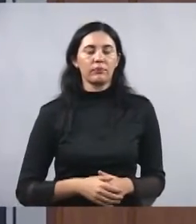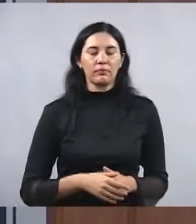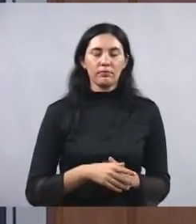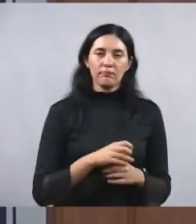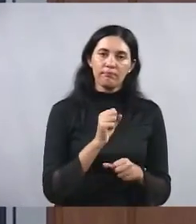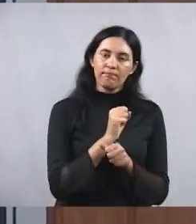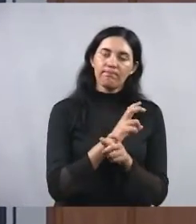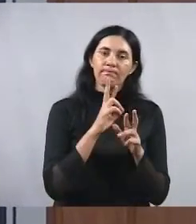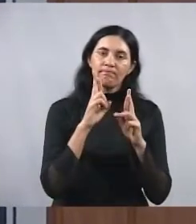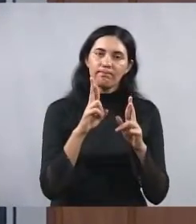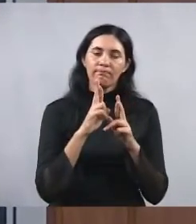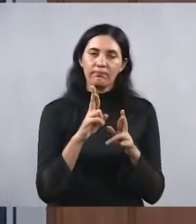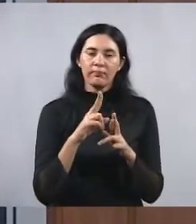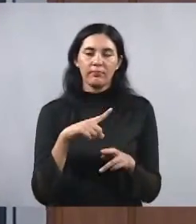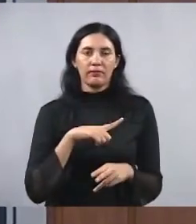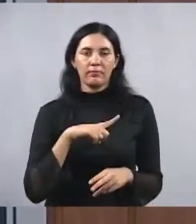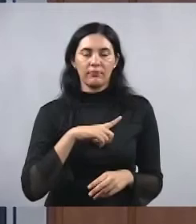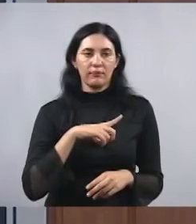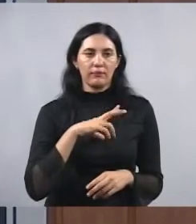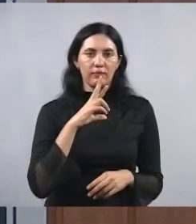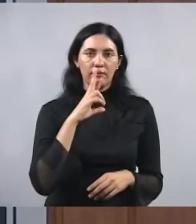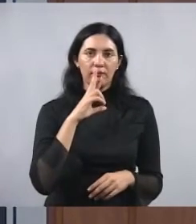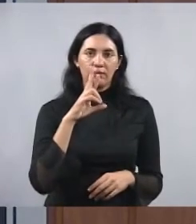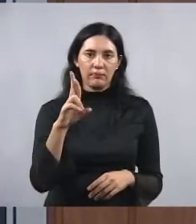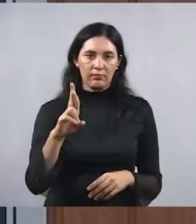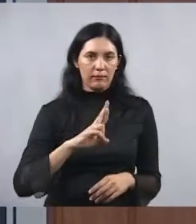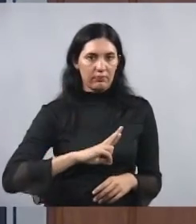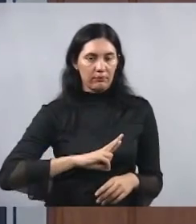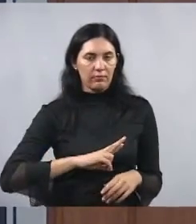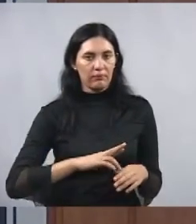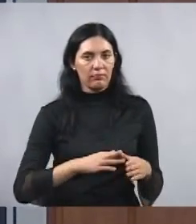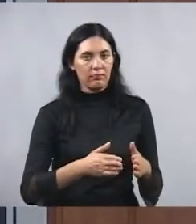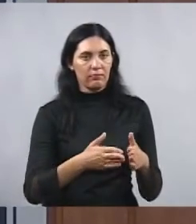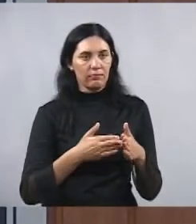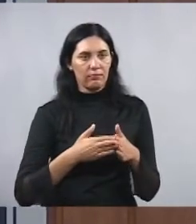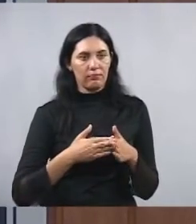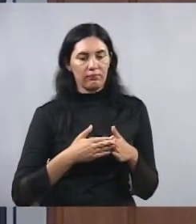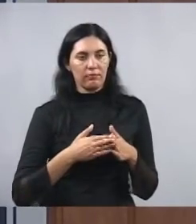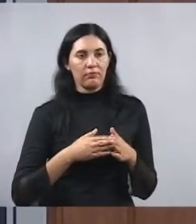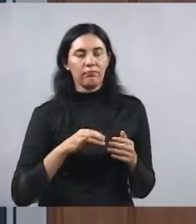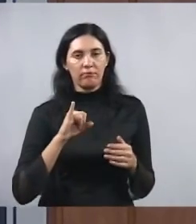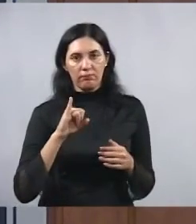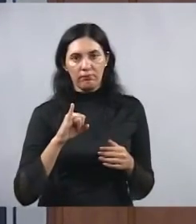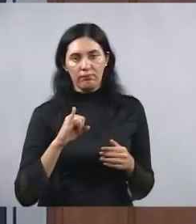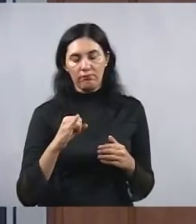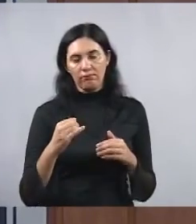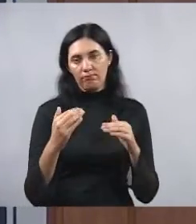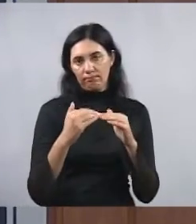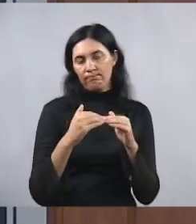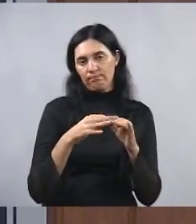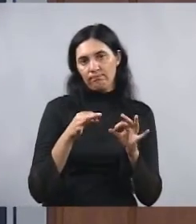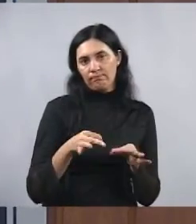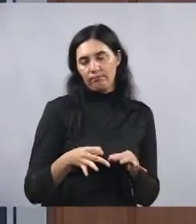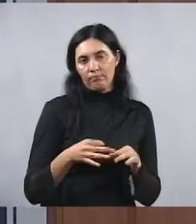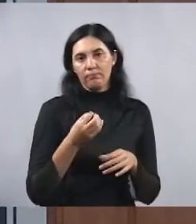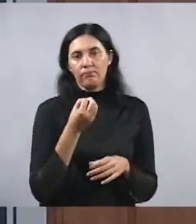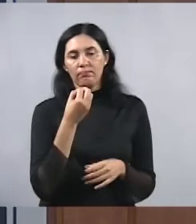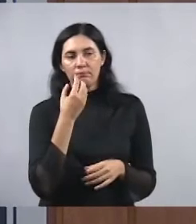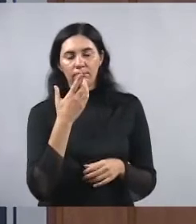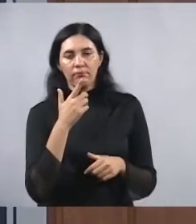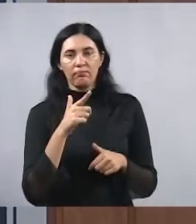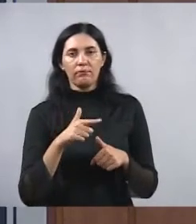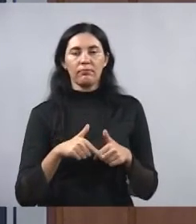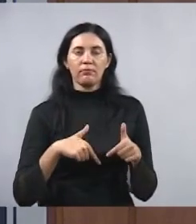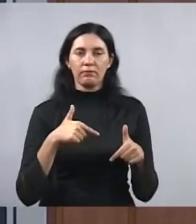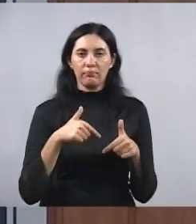requerimento, aceitarei o adendo de Vossa Excelência e, se isso for razoável, muito bem, agiu bem a